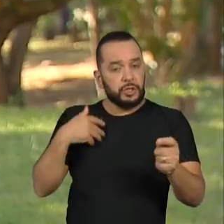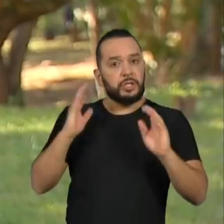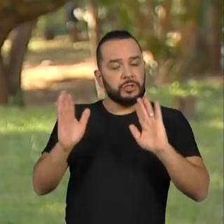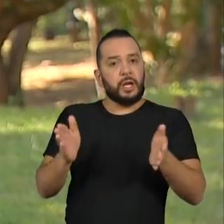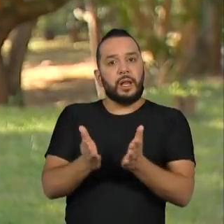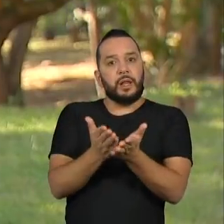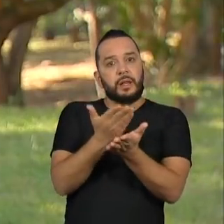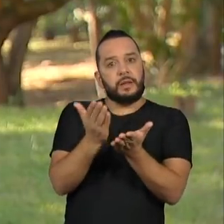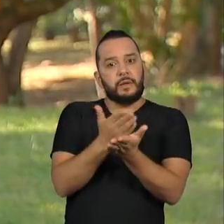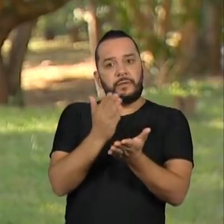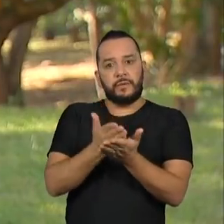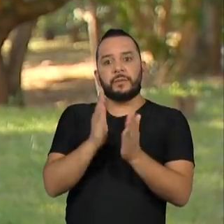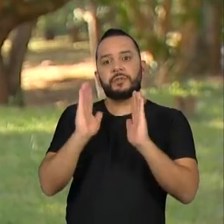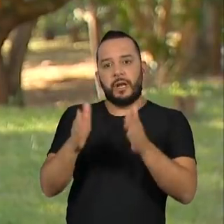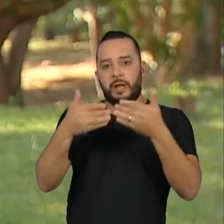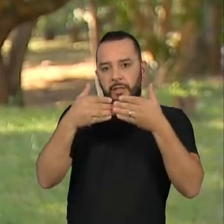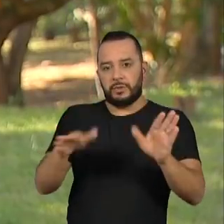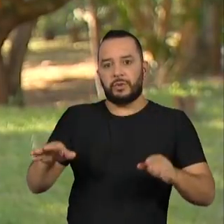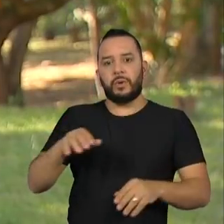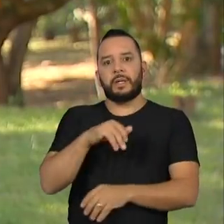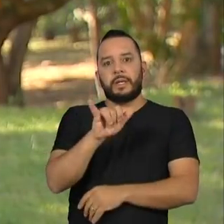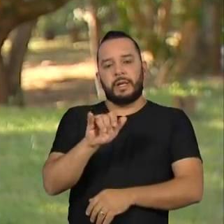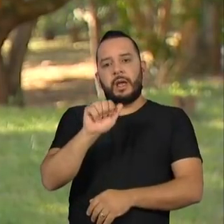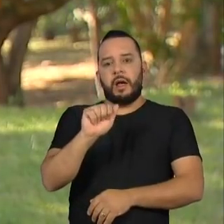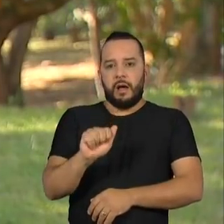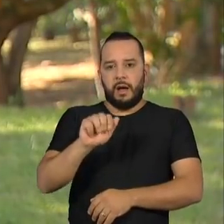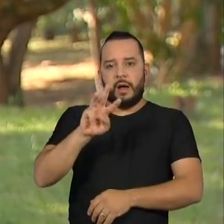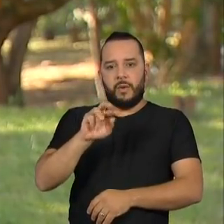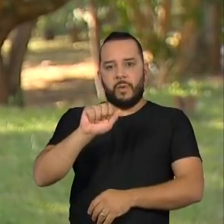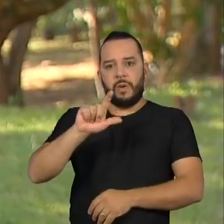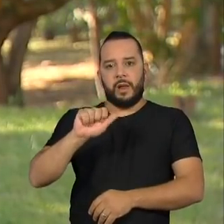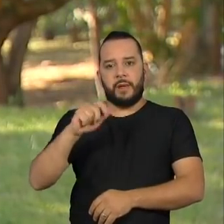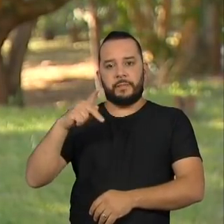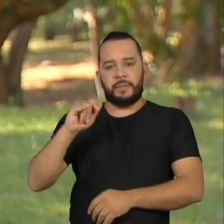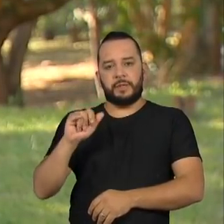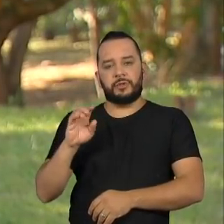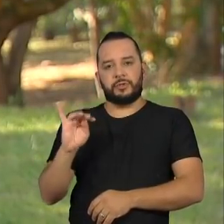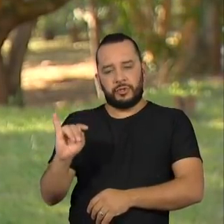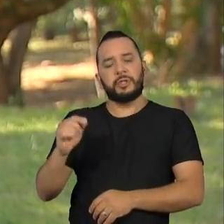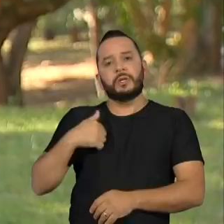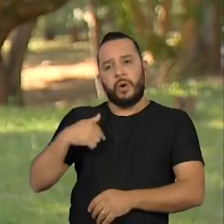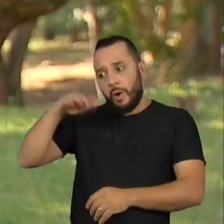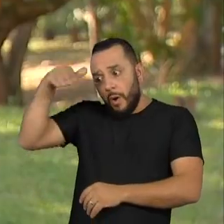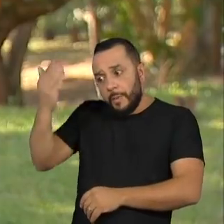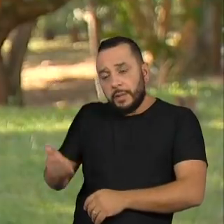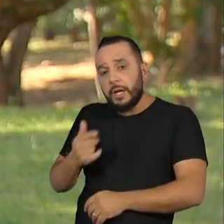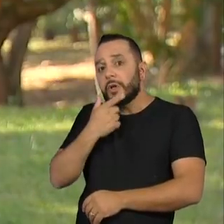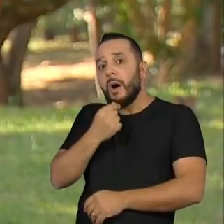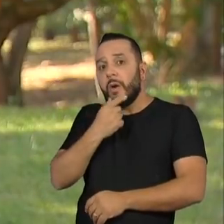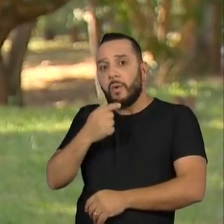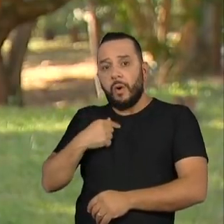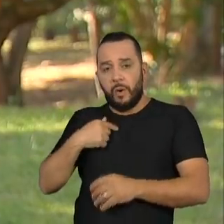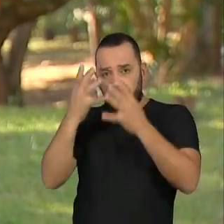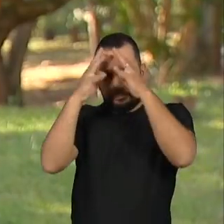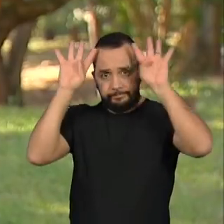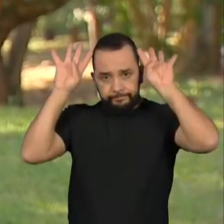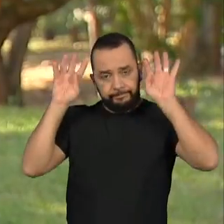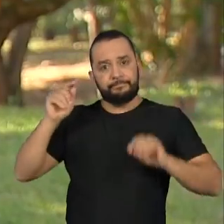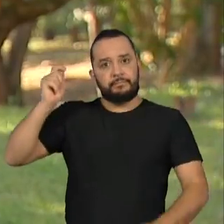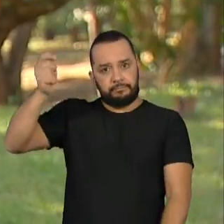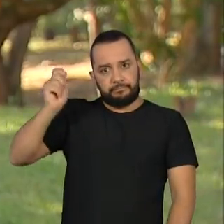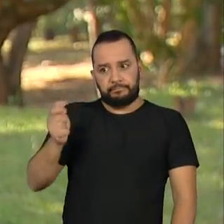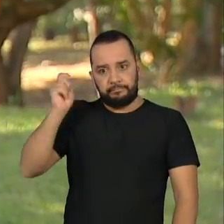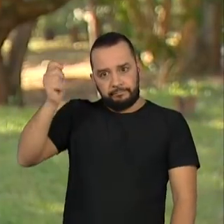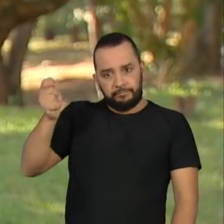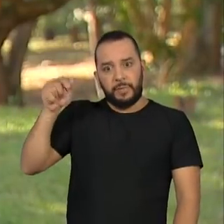o livro Iaulapiti, uma homenagem ao cacique aritana vítima da Covid-19 e a primeira etnia